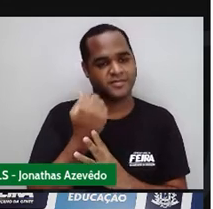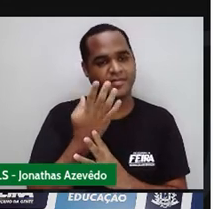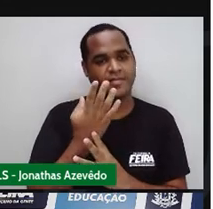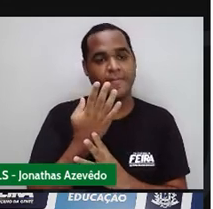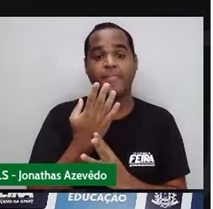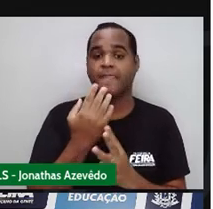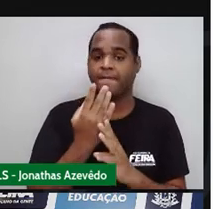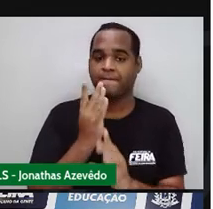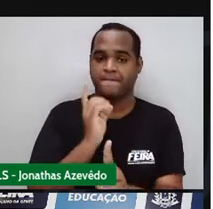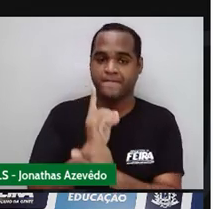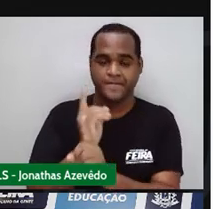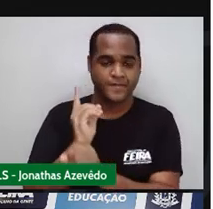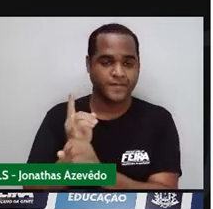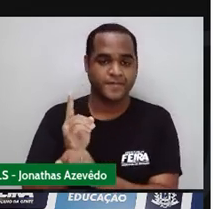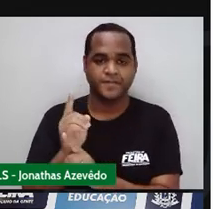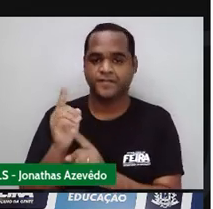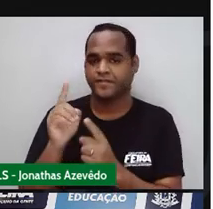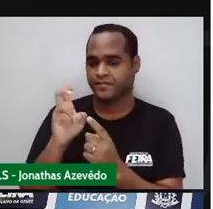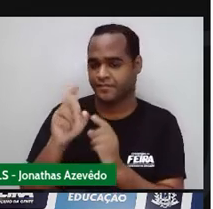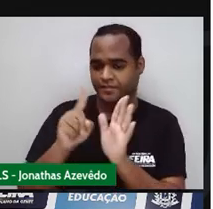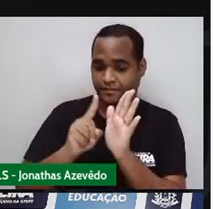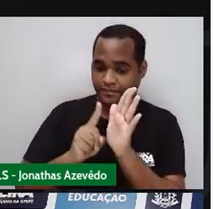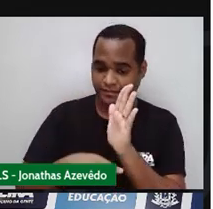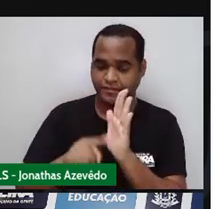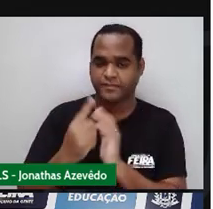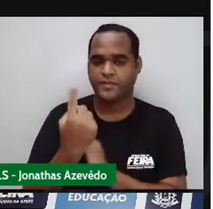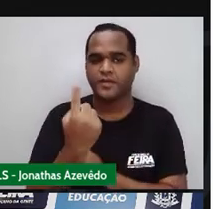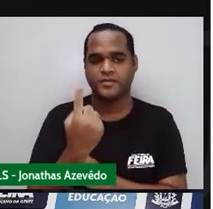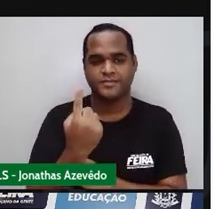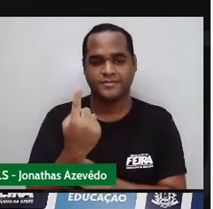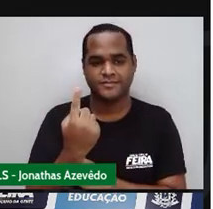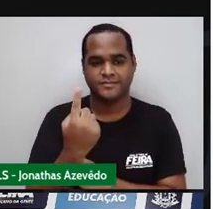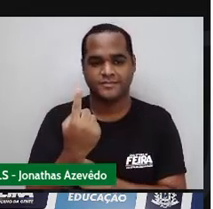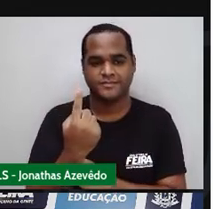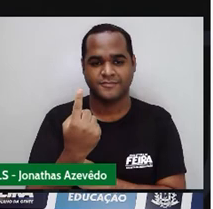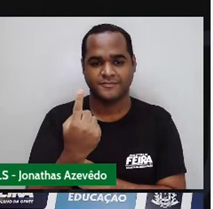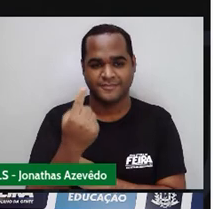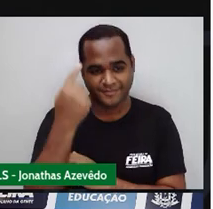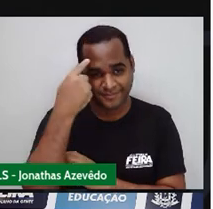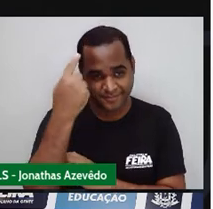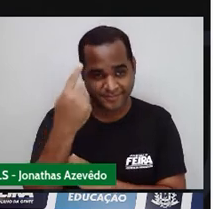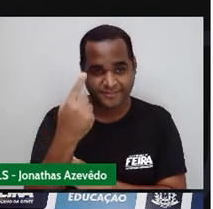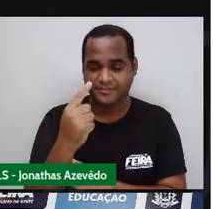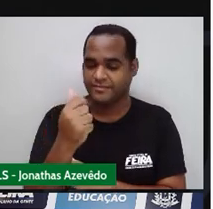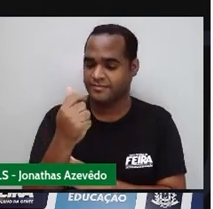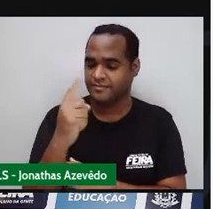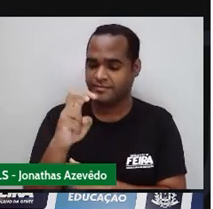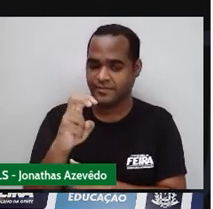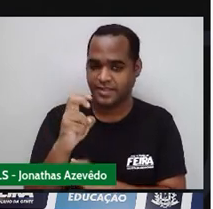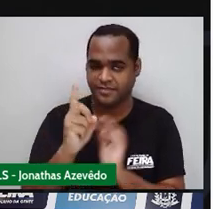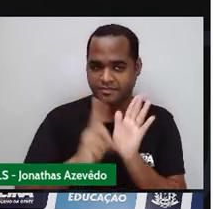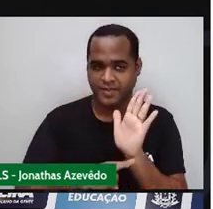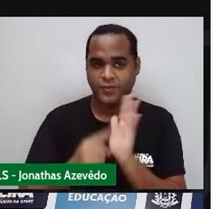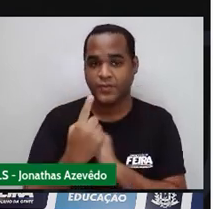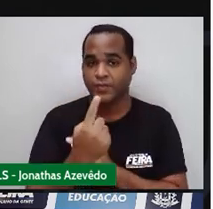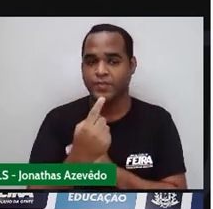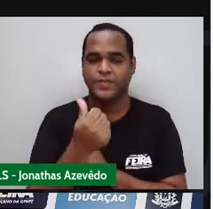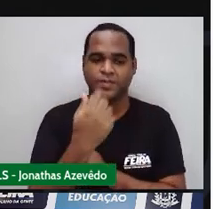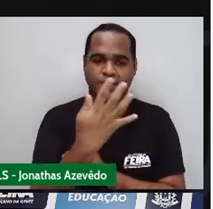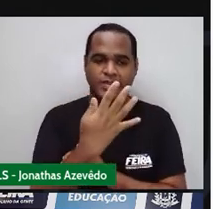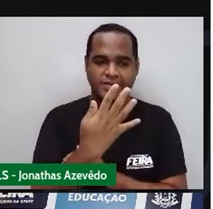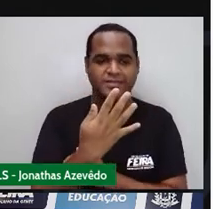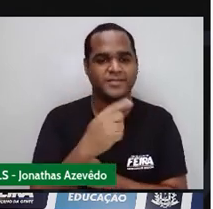encontra o quatorze É só pegar o do meio Que é quinze E fazer menos um Quinze menos um Quatorze Como tá aqui